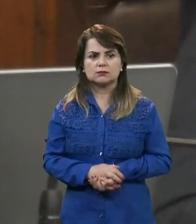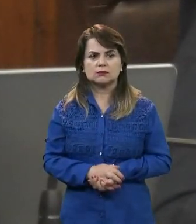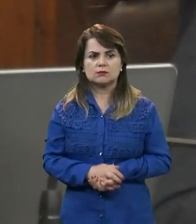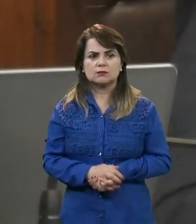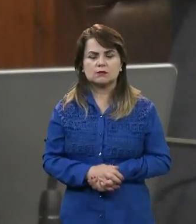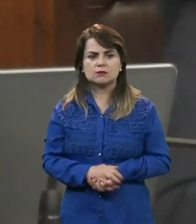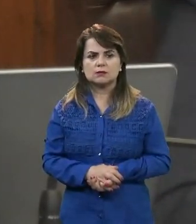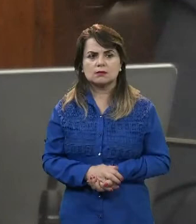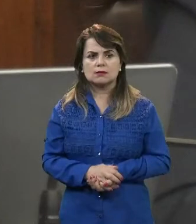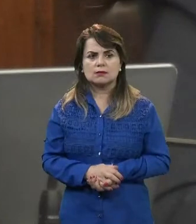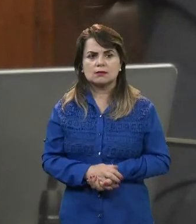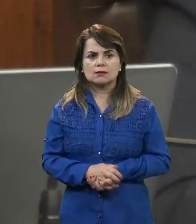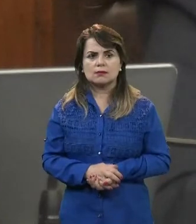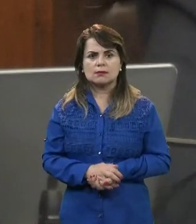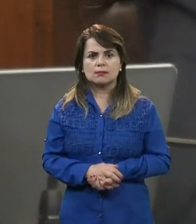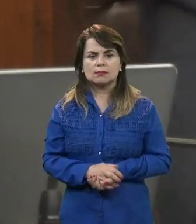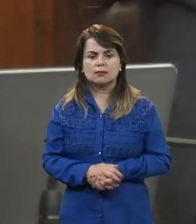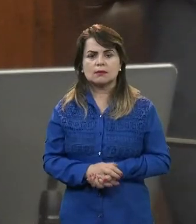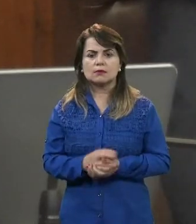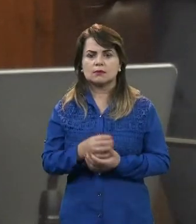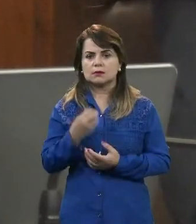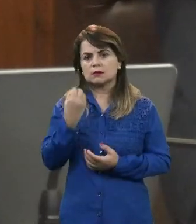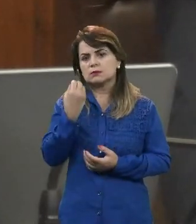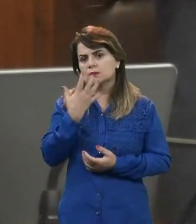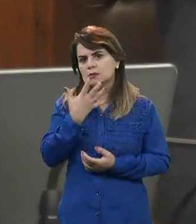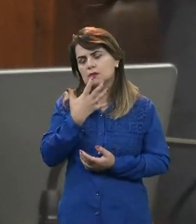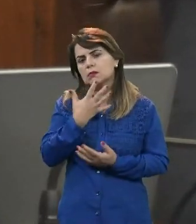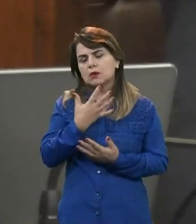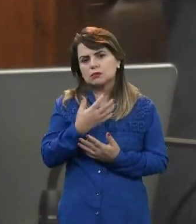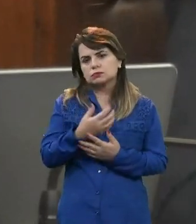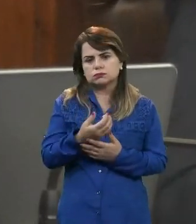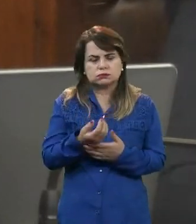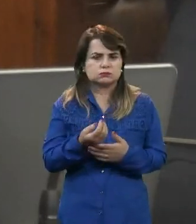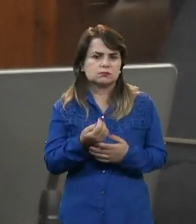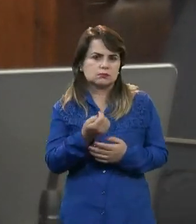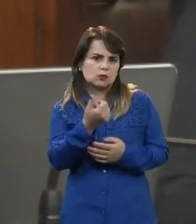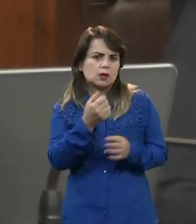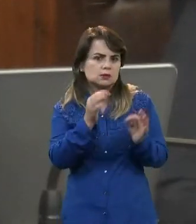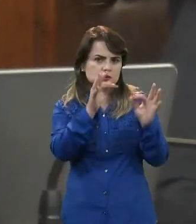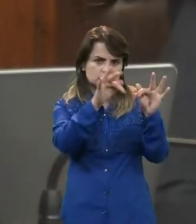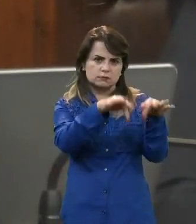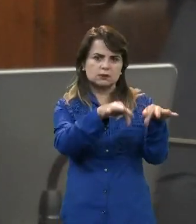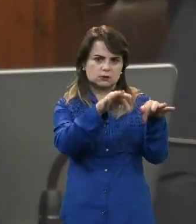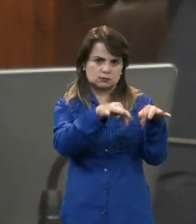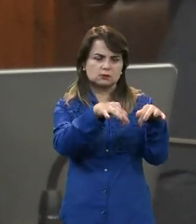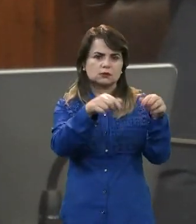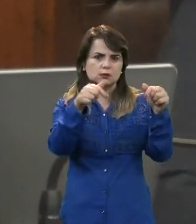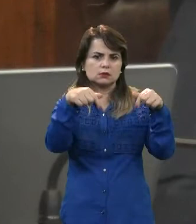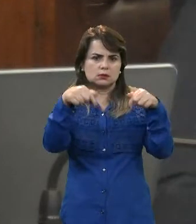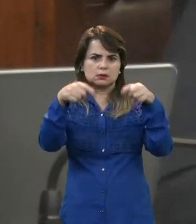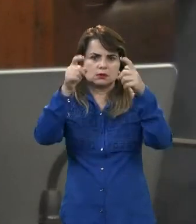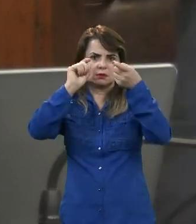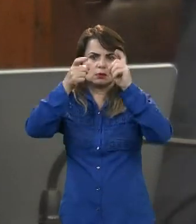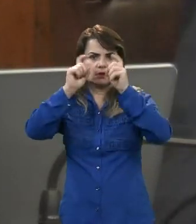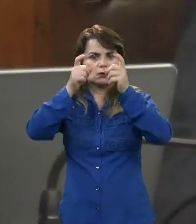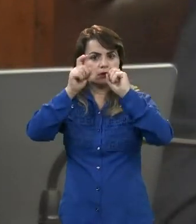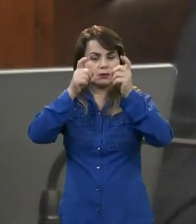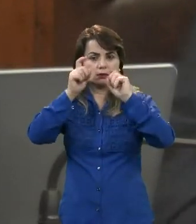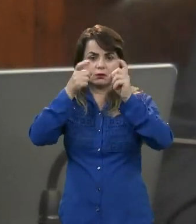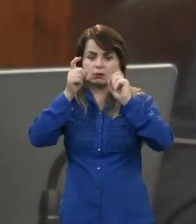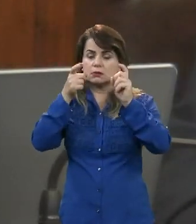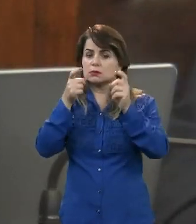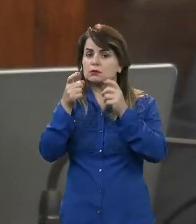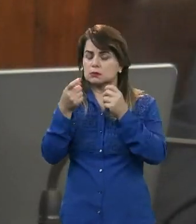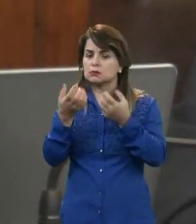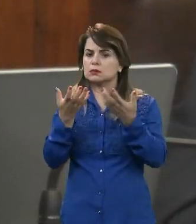Bom, então, nós vamos partir para a finalização dessa audiência, e eu quero aqui me